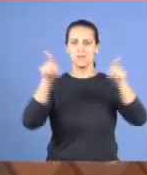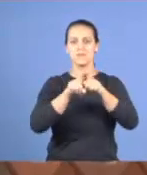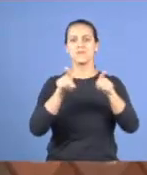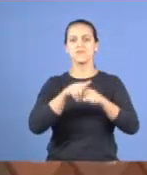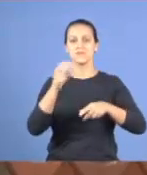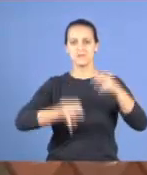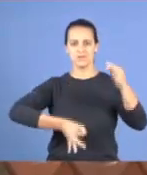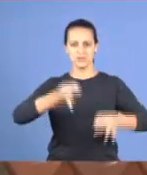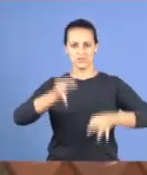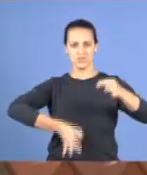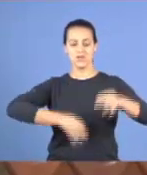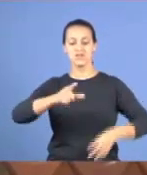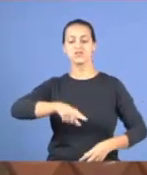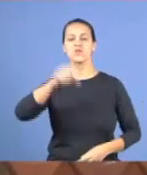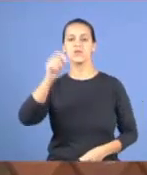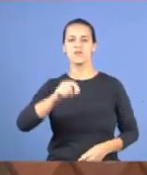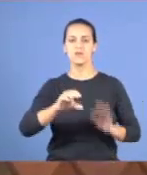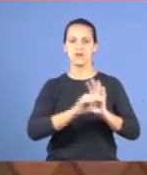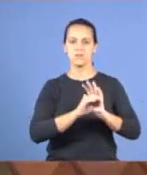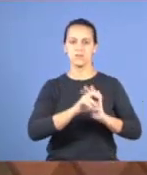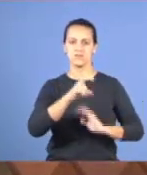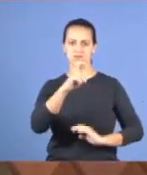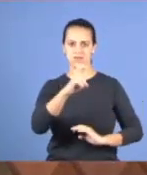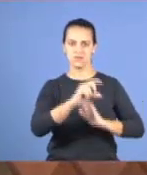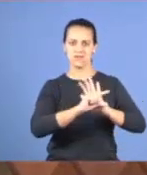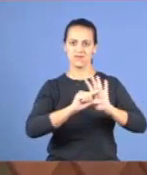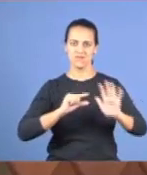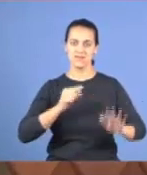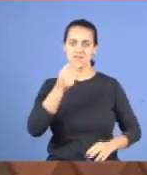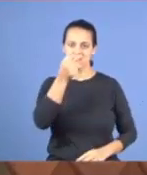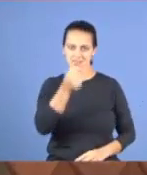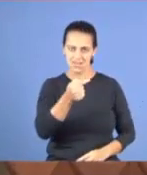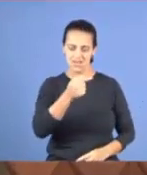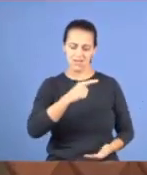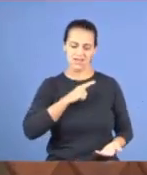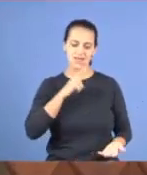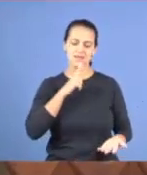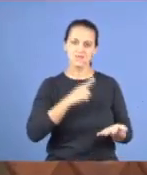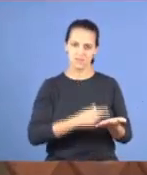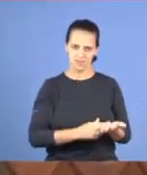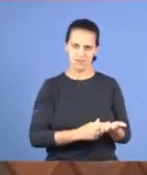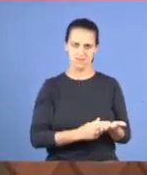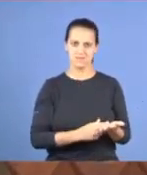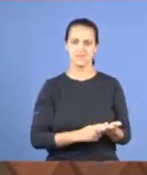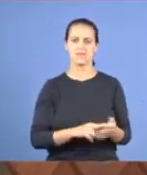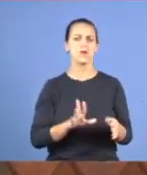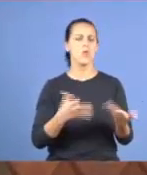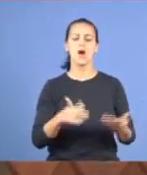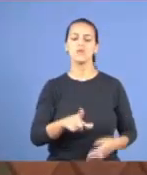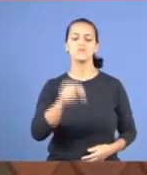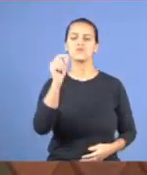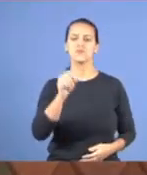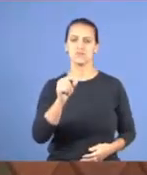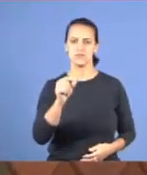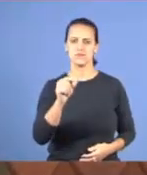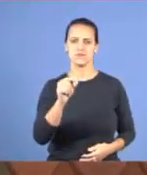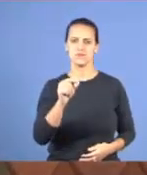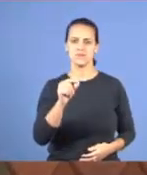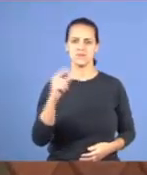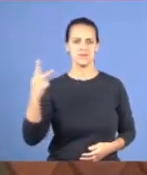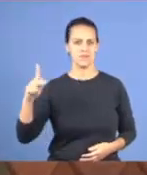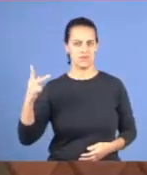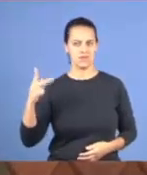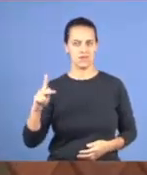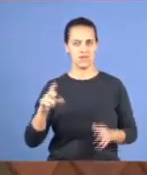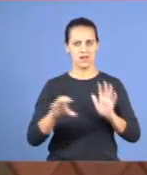que está no capítulo 5, verso 7, e os irmãos, examinar agora, que posição foi essa? Ali, no capítulo